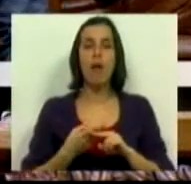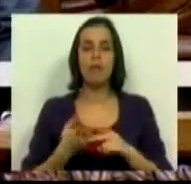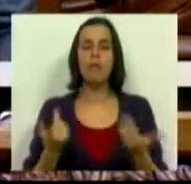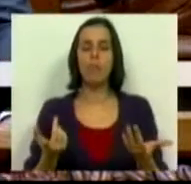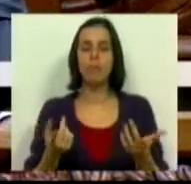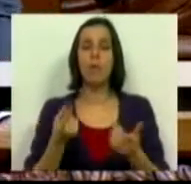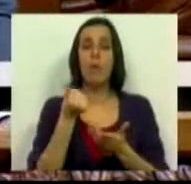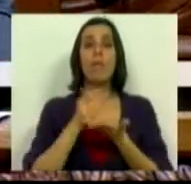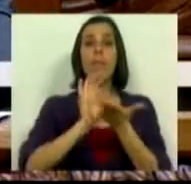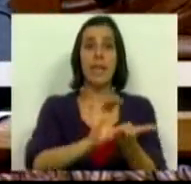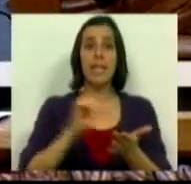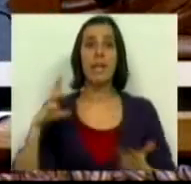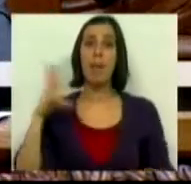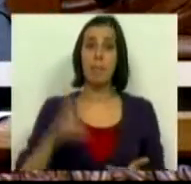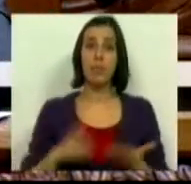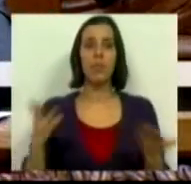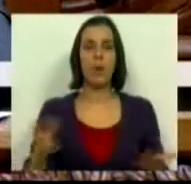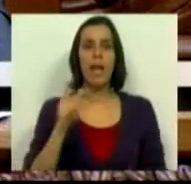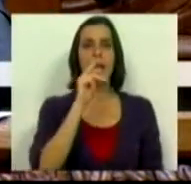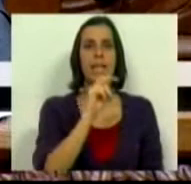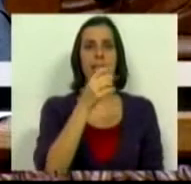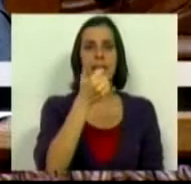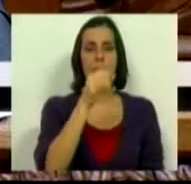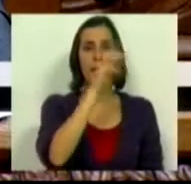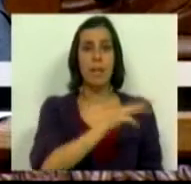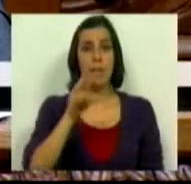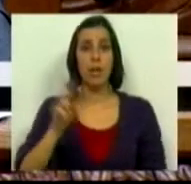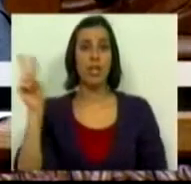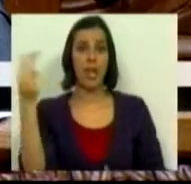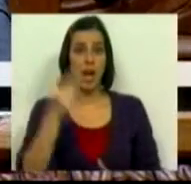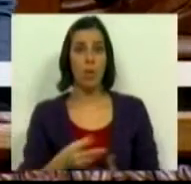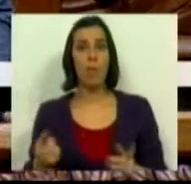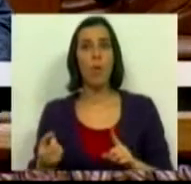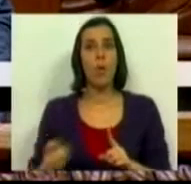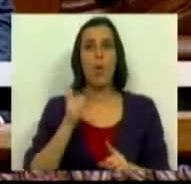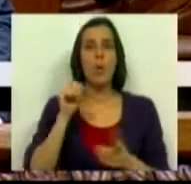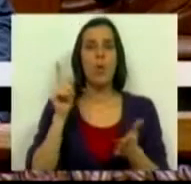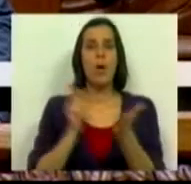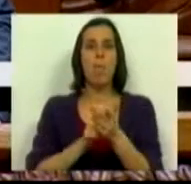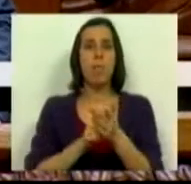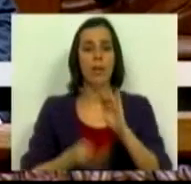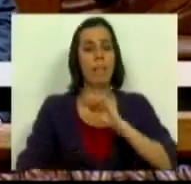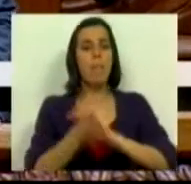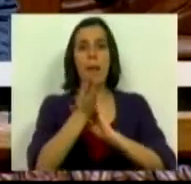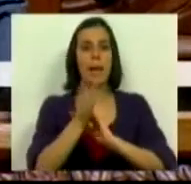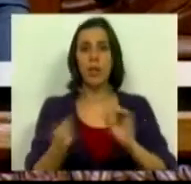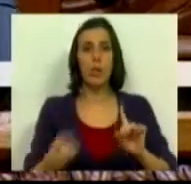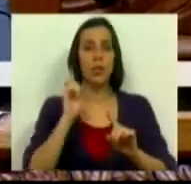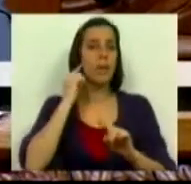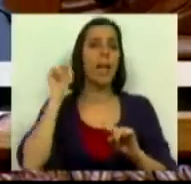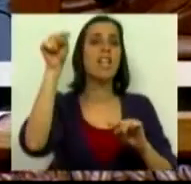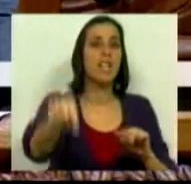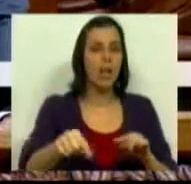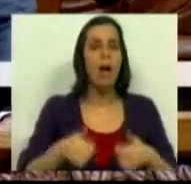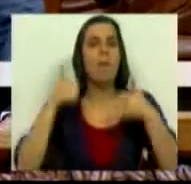envelope financeiro de Portugal em 350 milhões de euros. Não é um ponto de partida, não é um ponto de